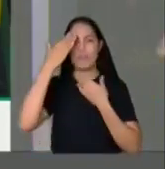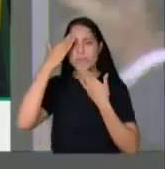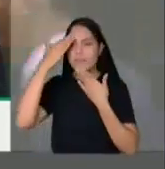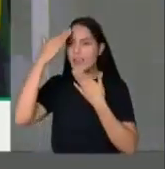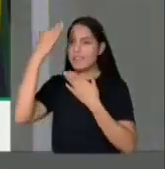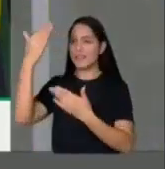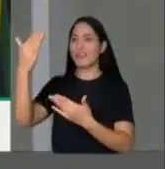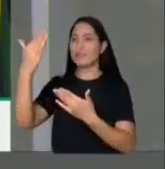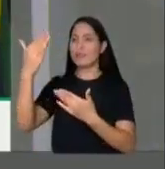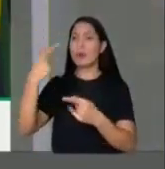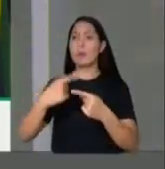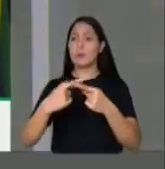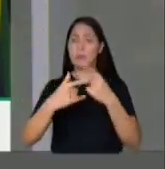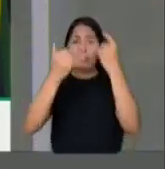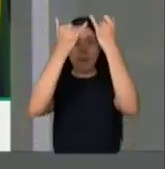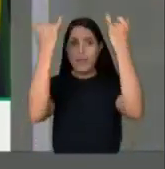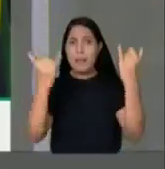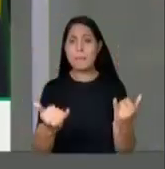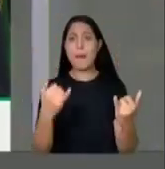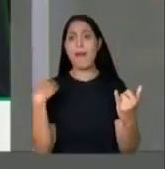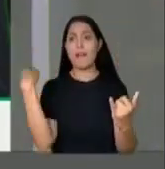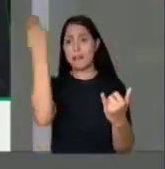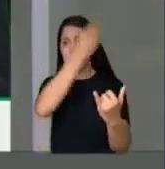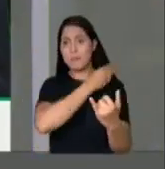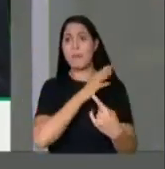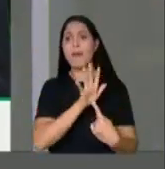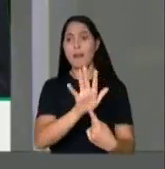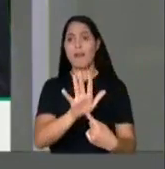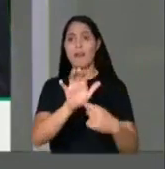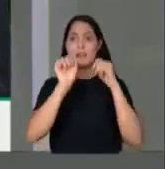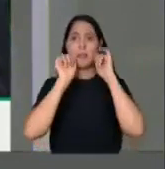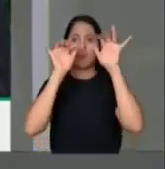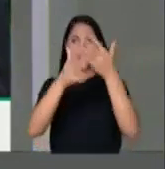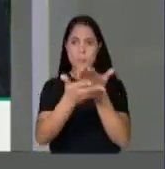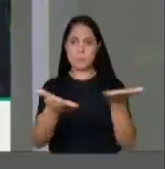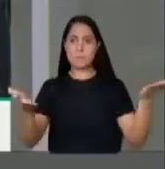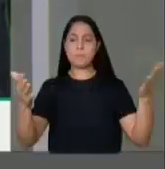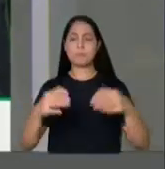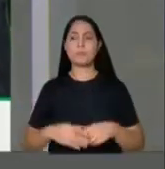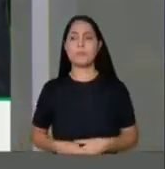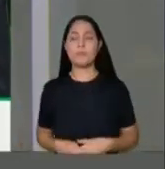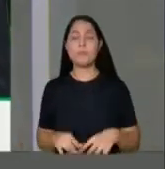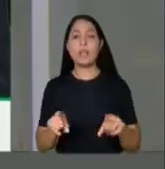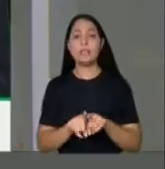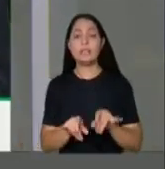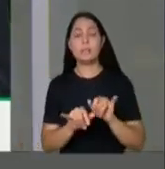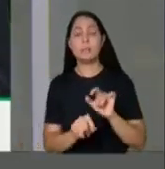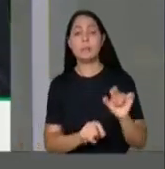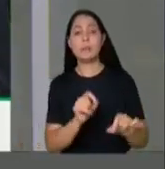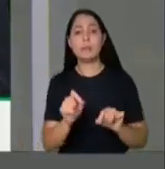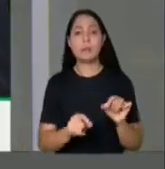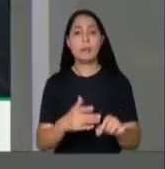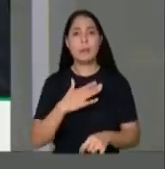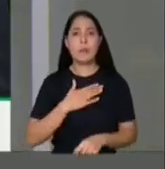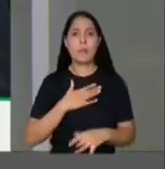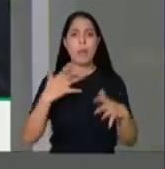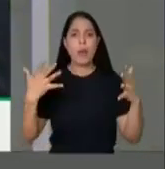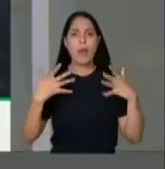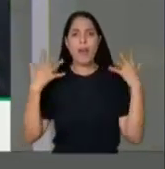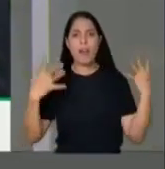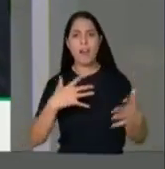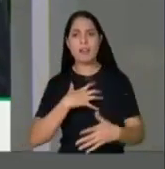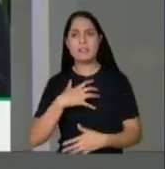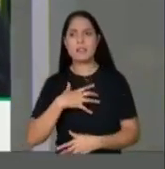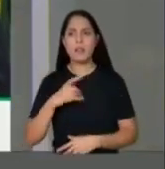trazer a imagem de Nossa Senhora e nos abençoar. E eu quero também aqui manifestar a minha alegria de,